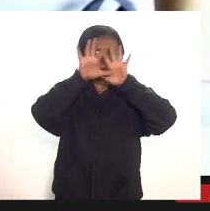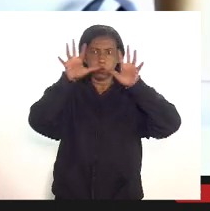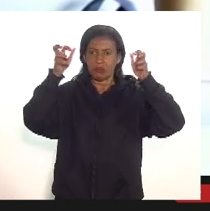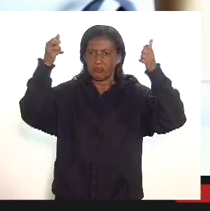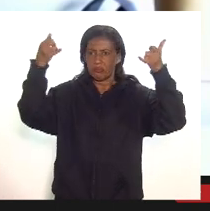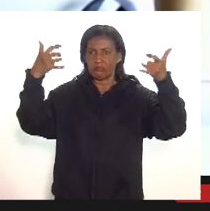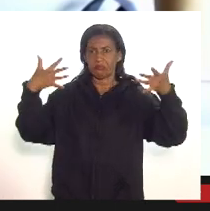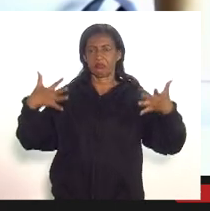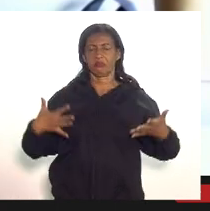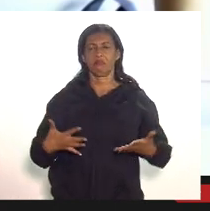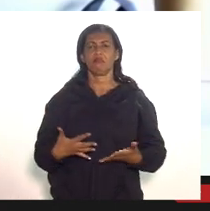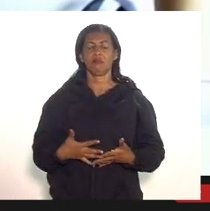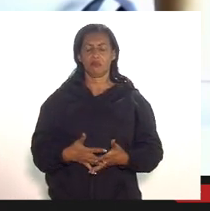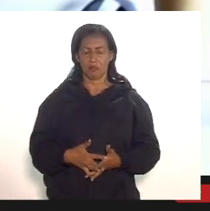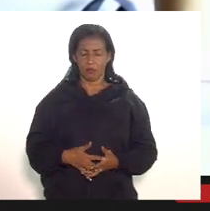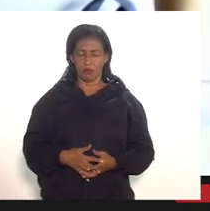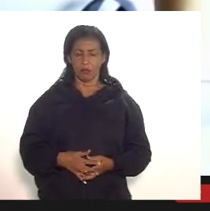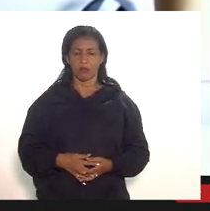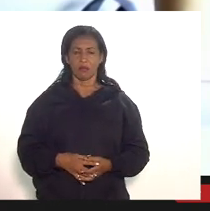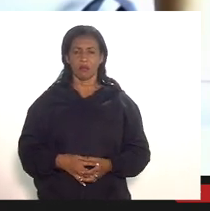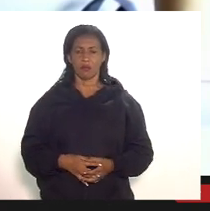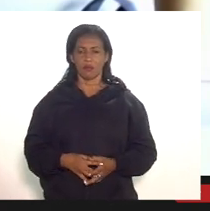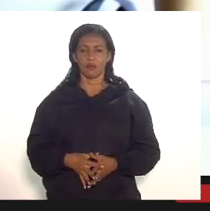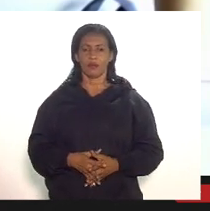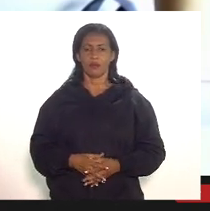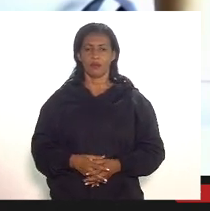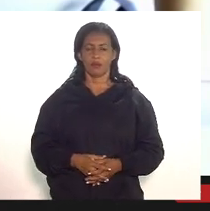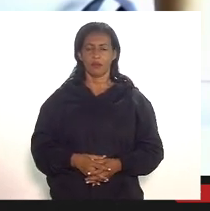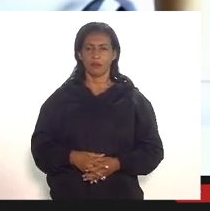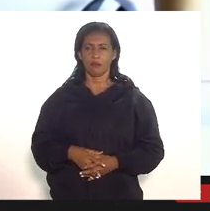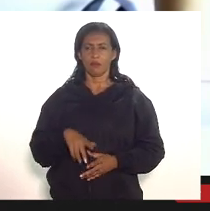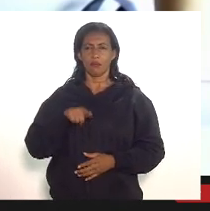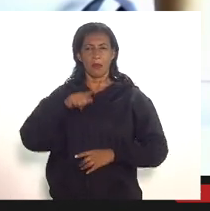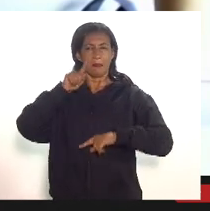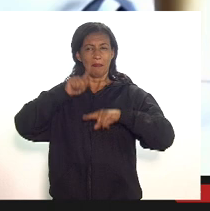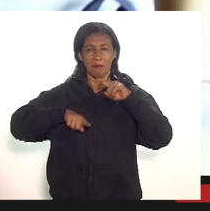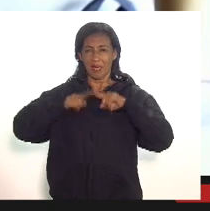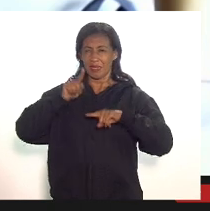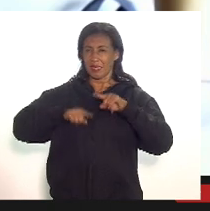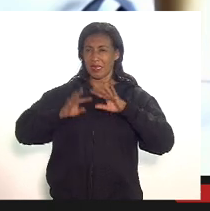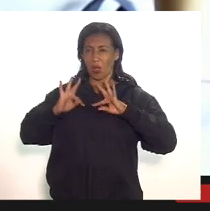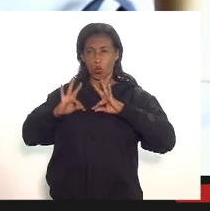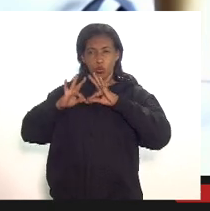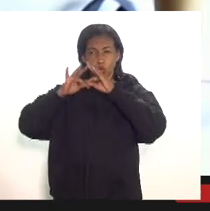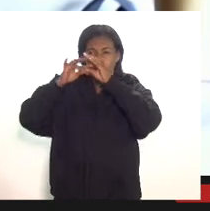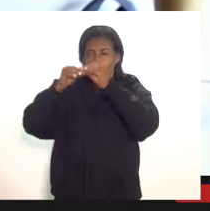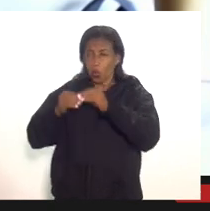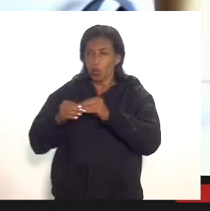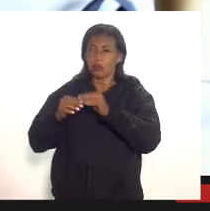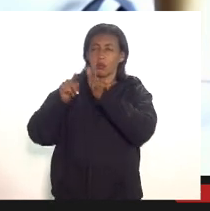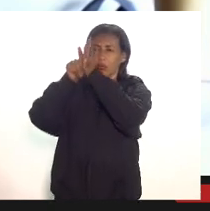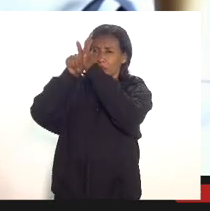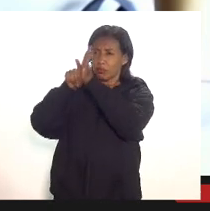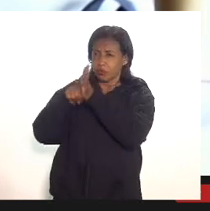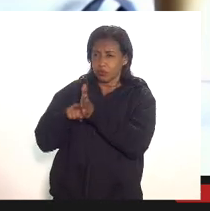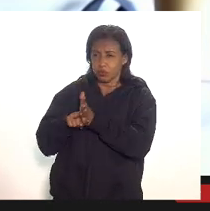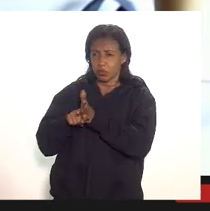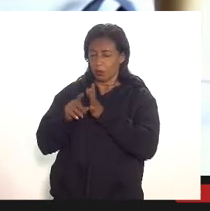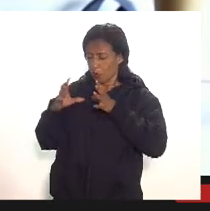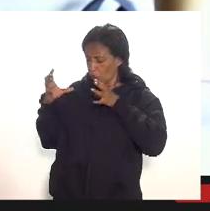esclarecedora esse material todo também será analisado pelo nosso